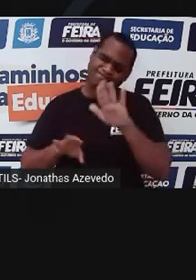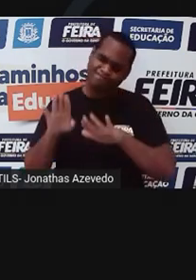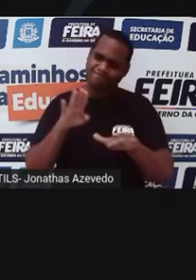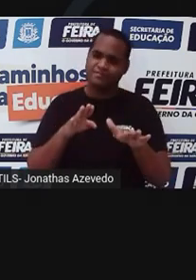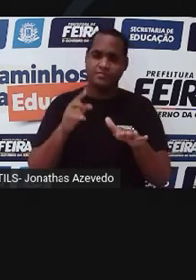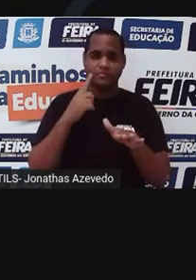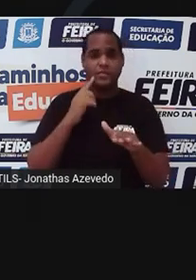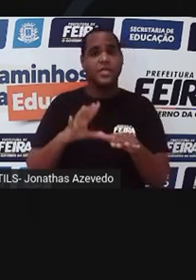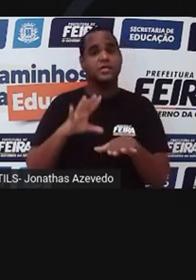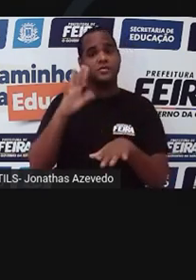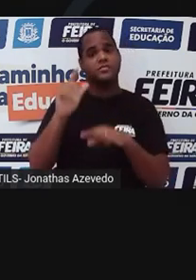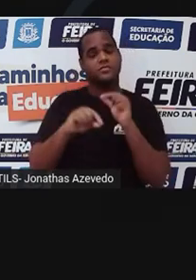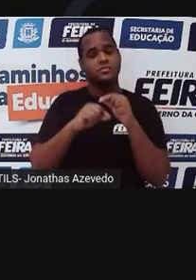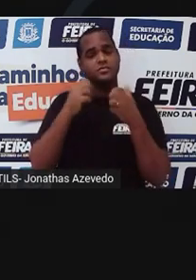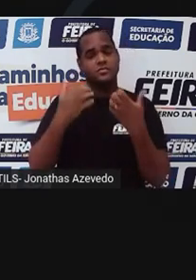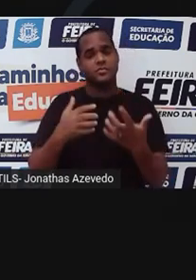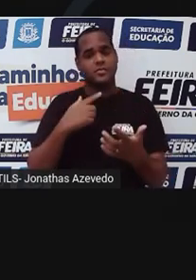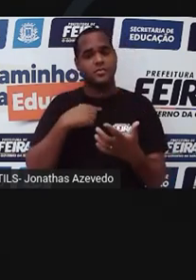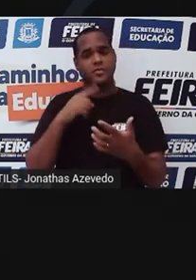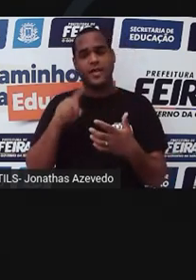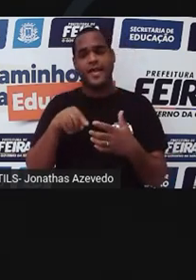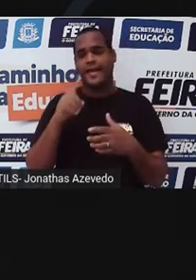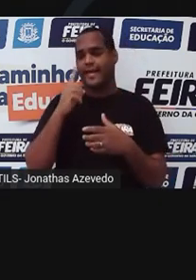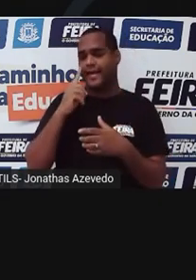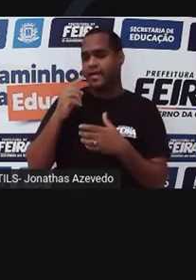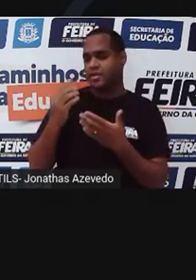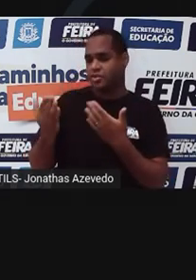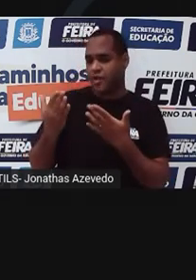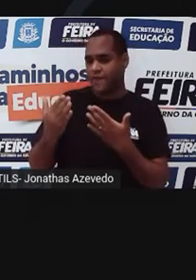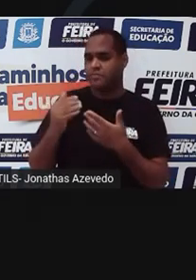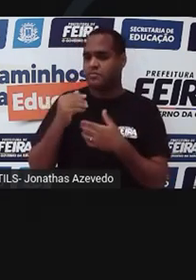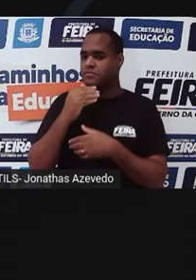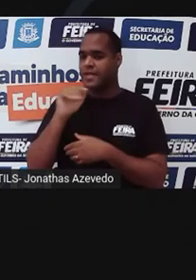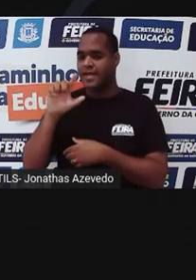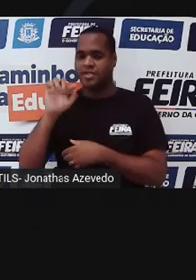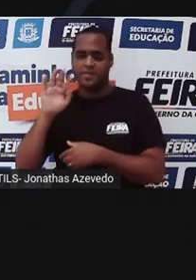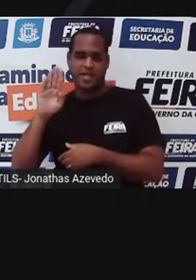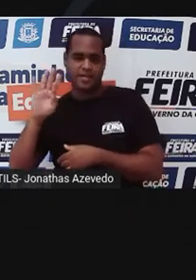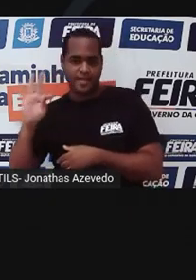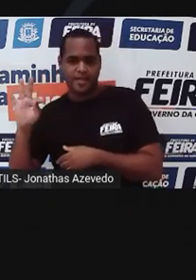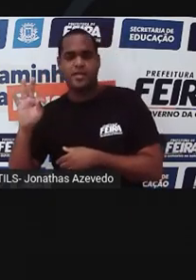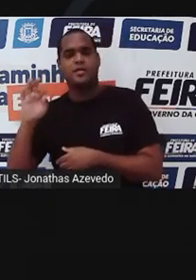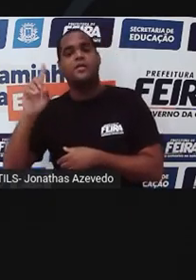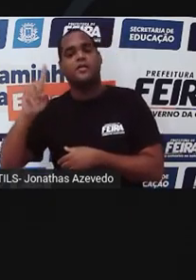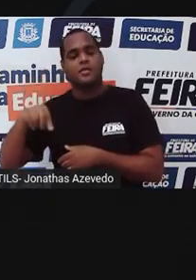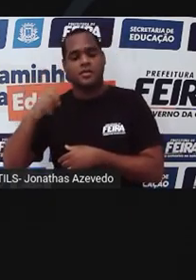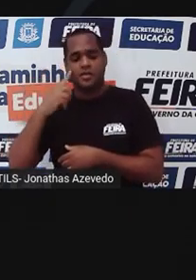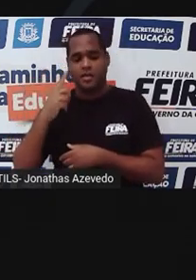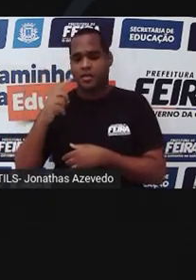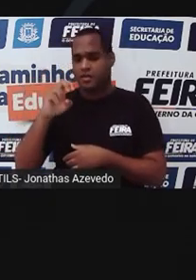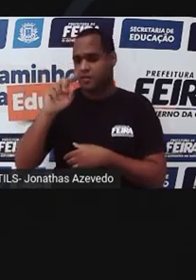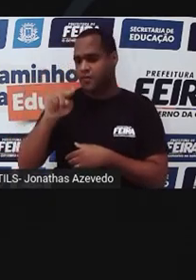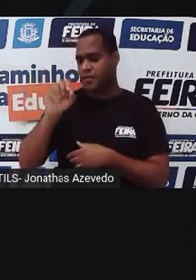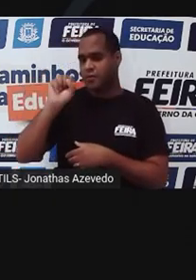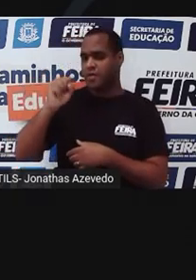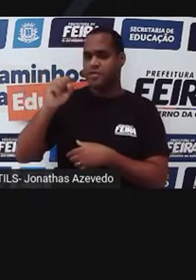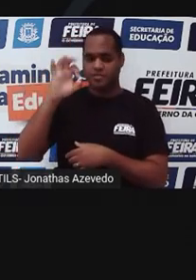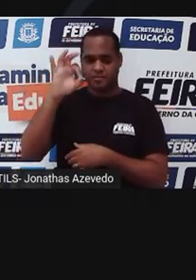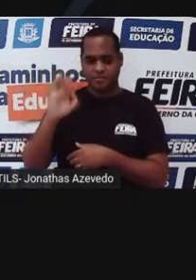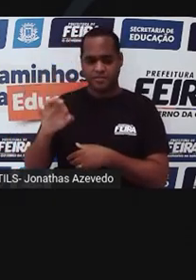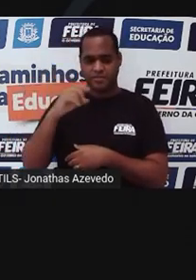acontecendo? É um inquérito feito com jovens homossexuais, em Brasília, 5,8%